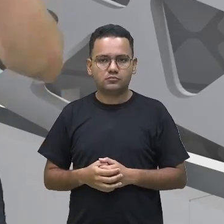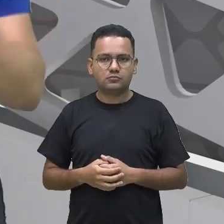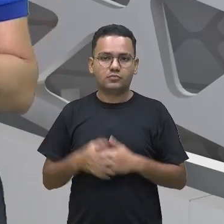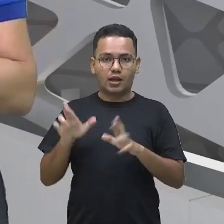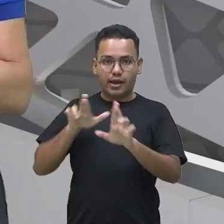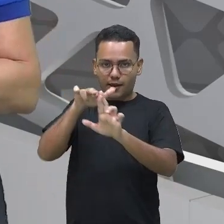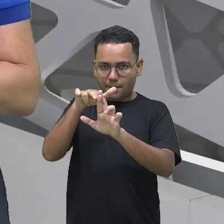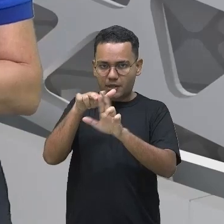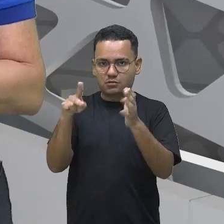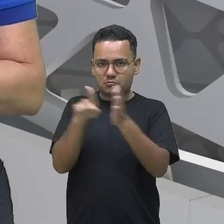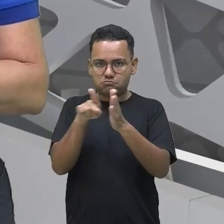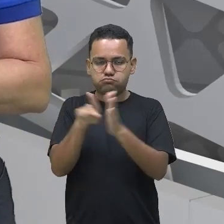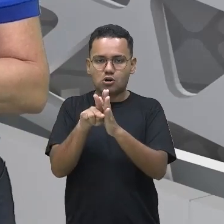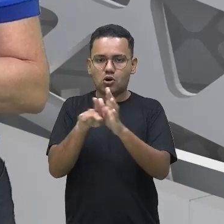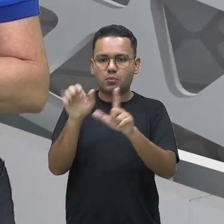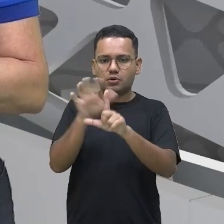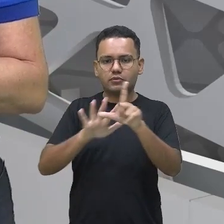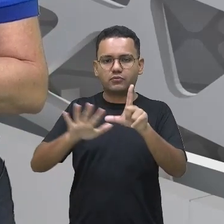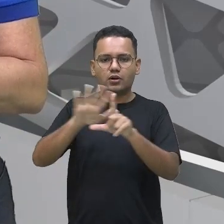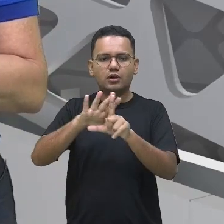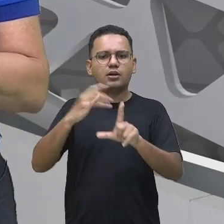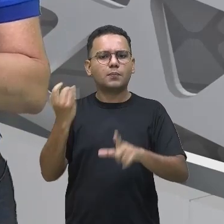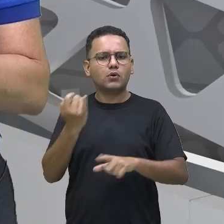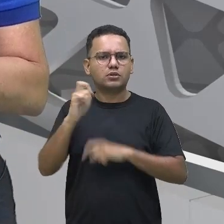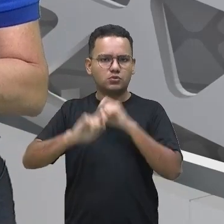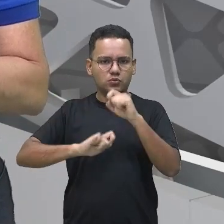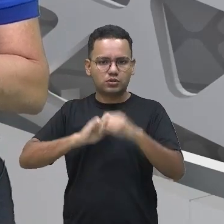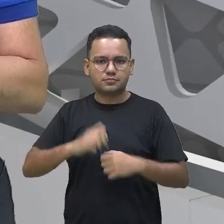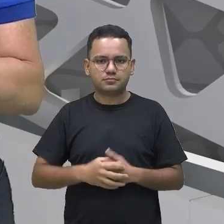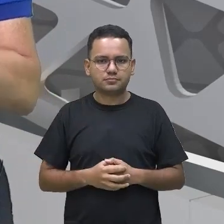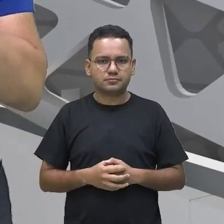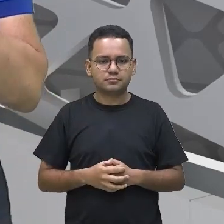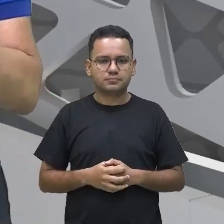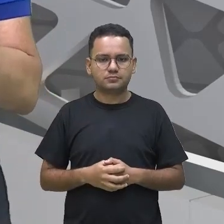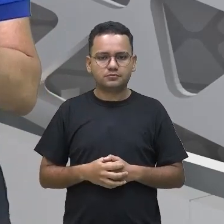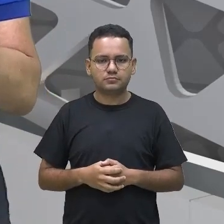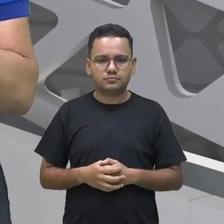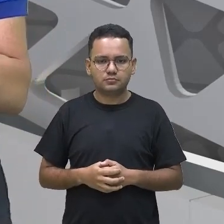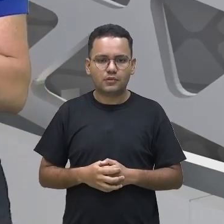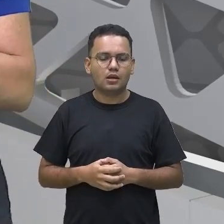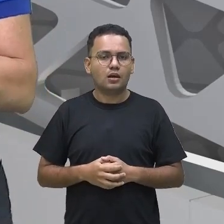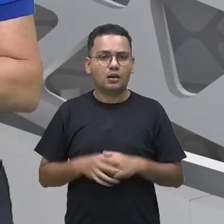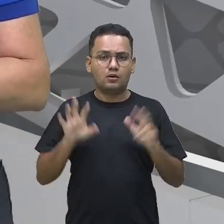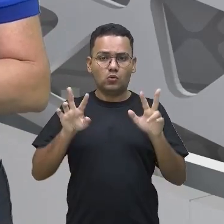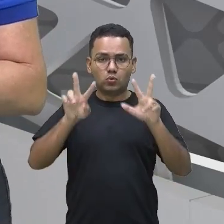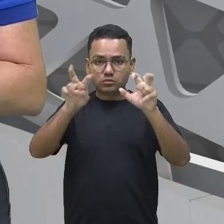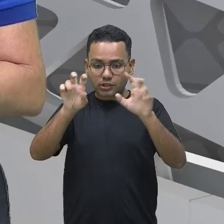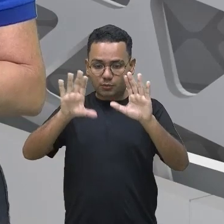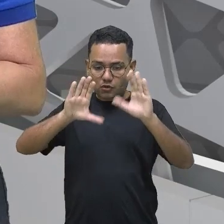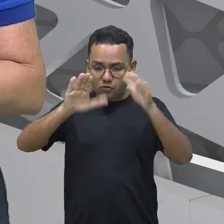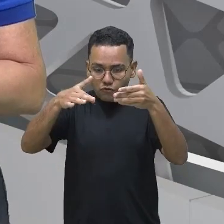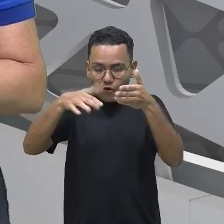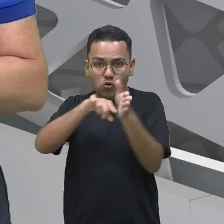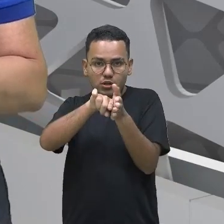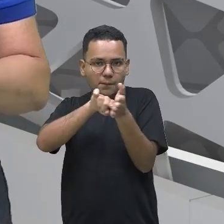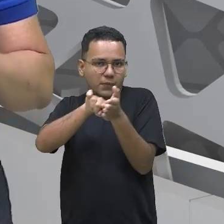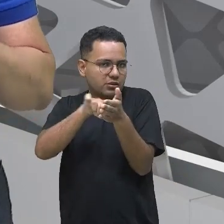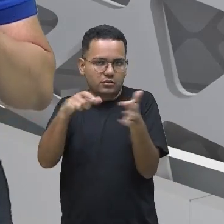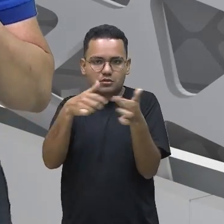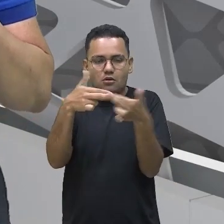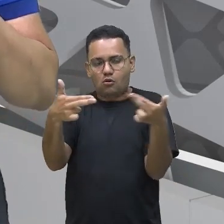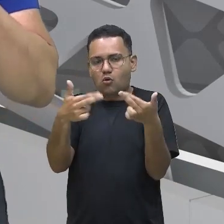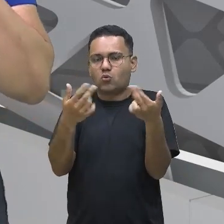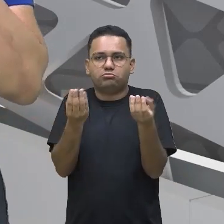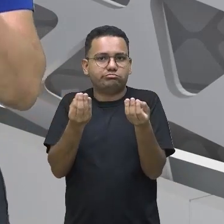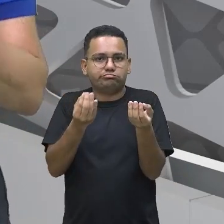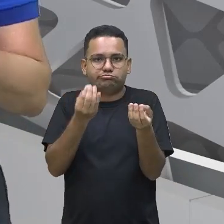que acha mais relevante é ele que você vai enfatizar dentro desse infográfico. Você